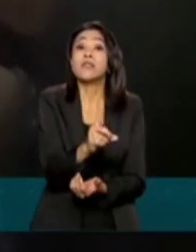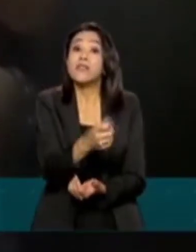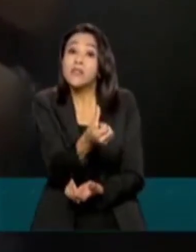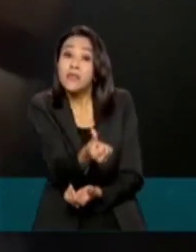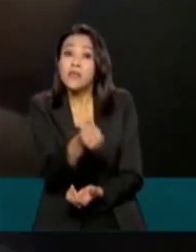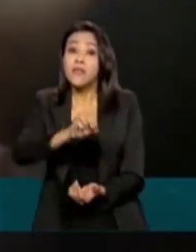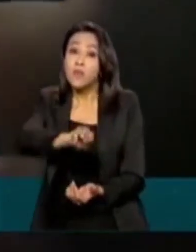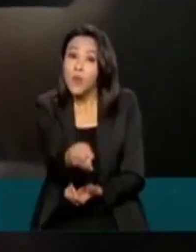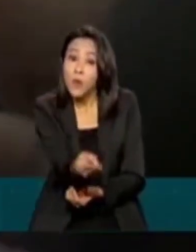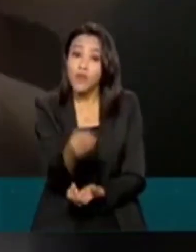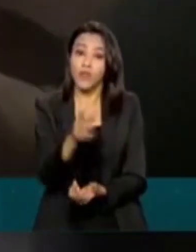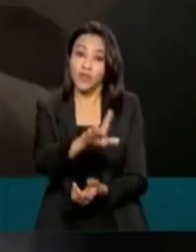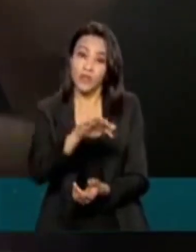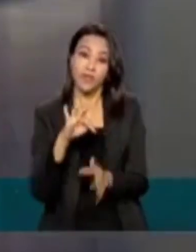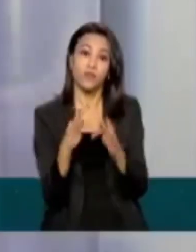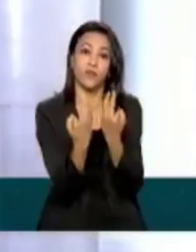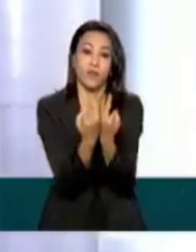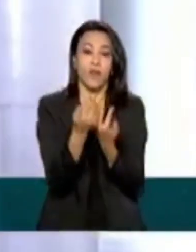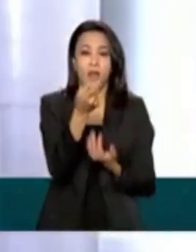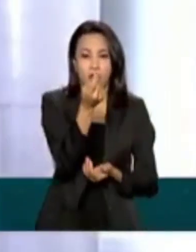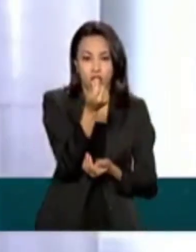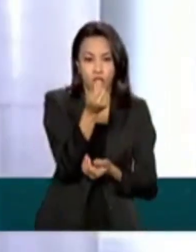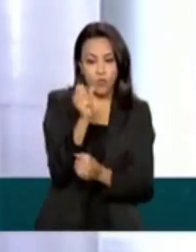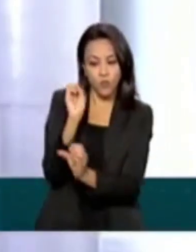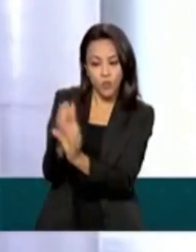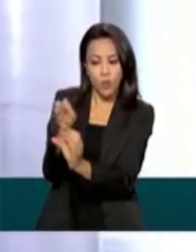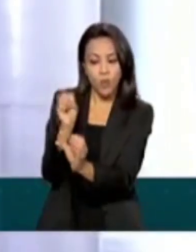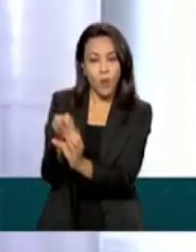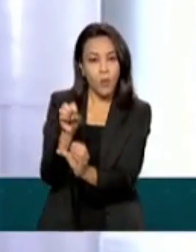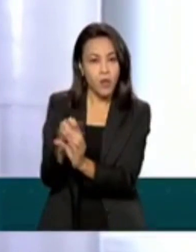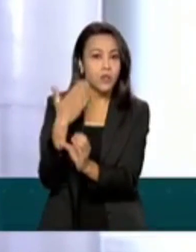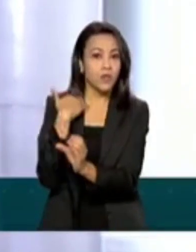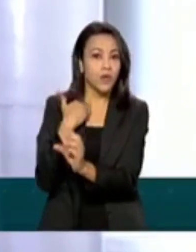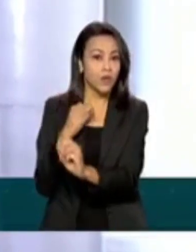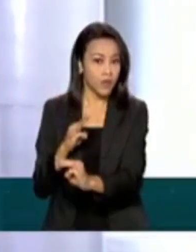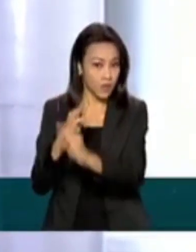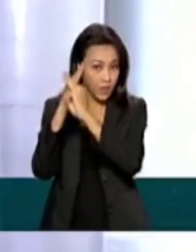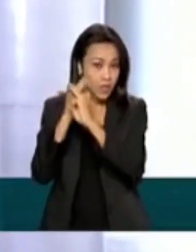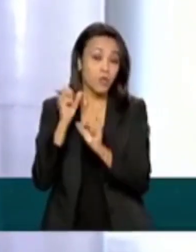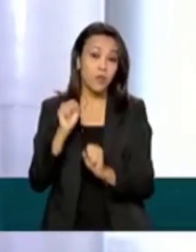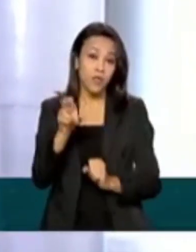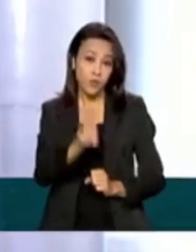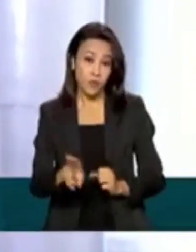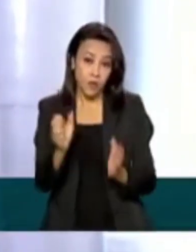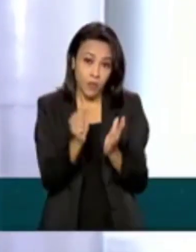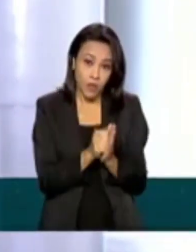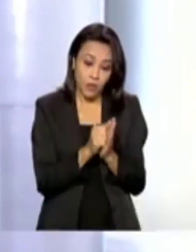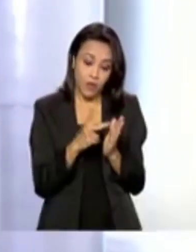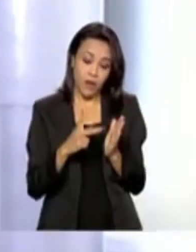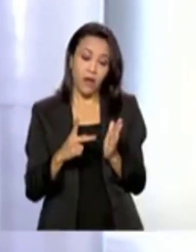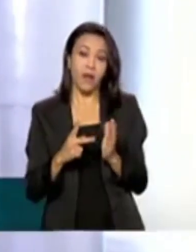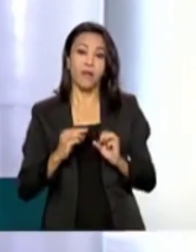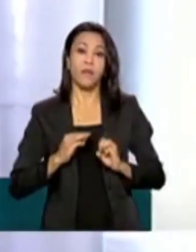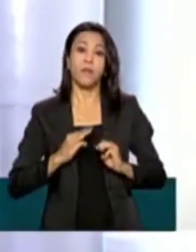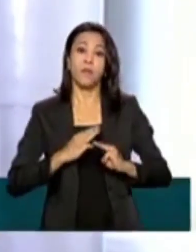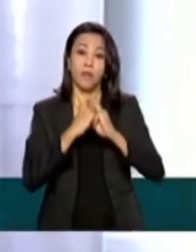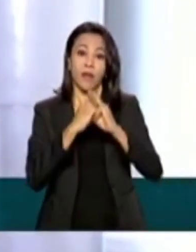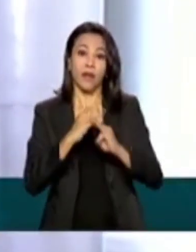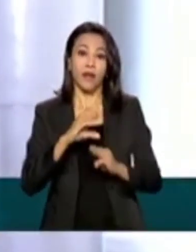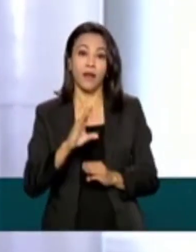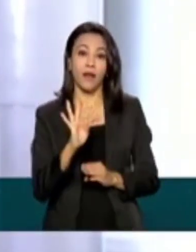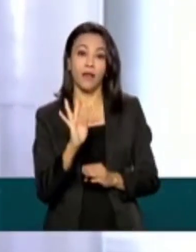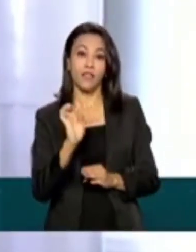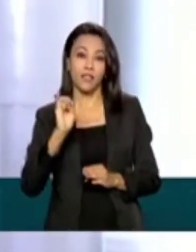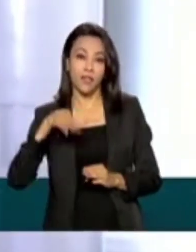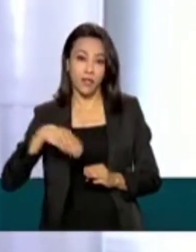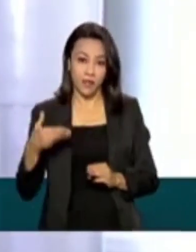depositado em uma conta poupança digital da Caixa e pode ser movimentado pelo aplicativo Caixa Tenen. Também pode ser utilizado por meio